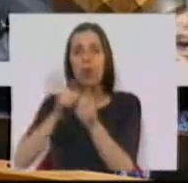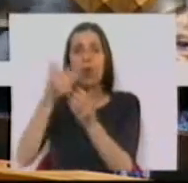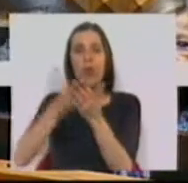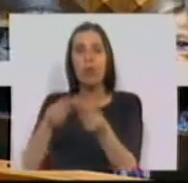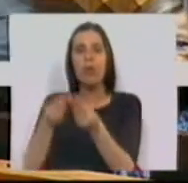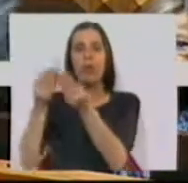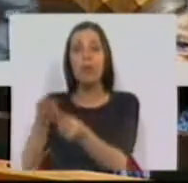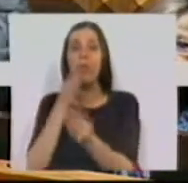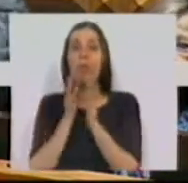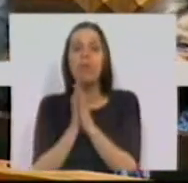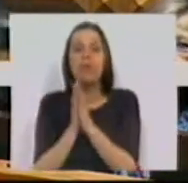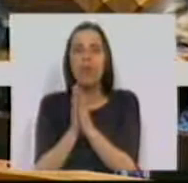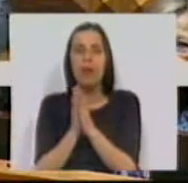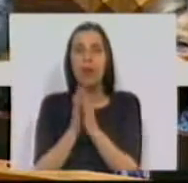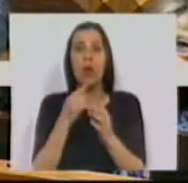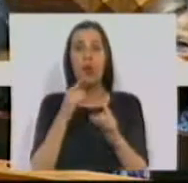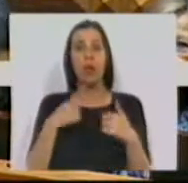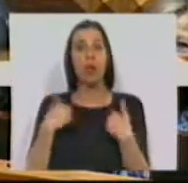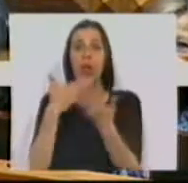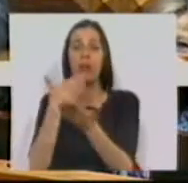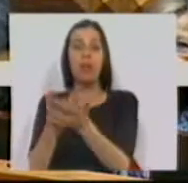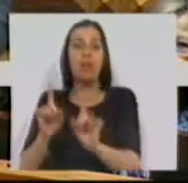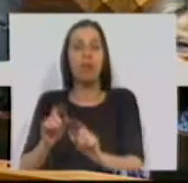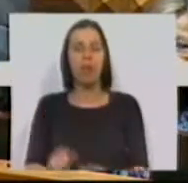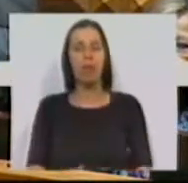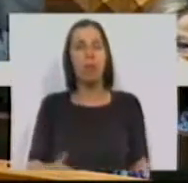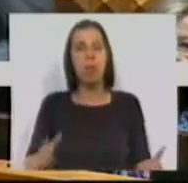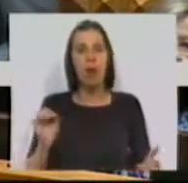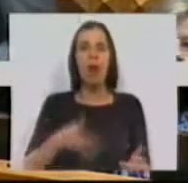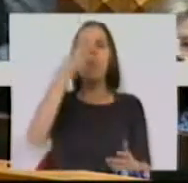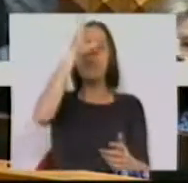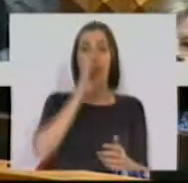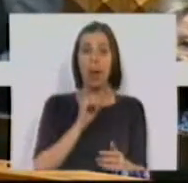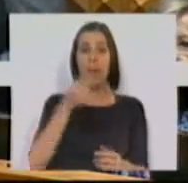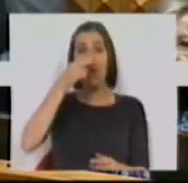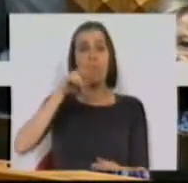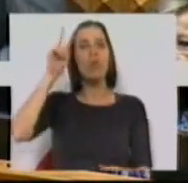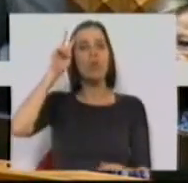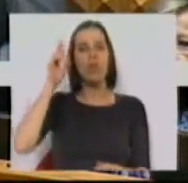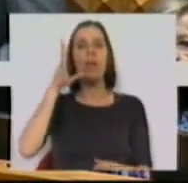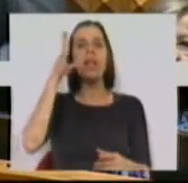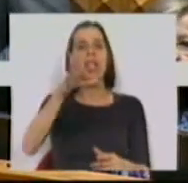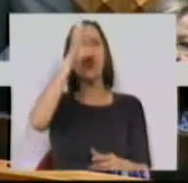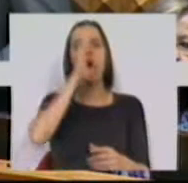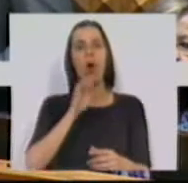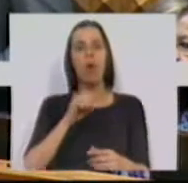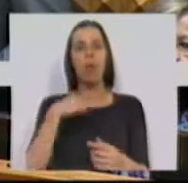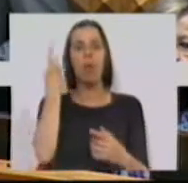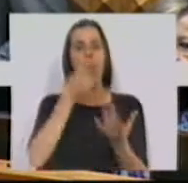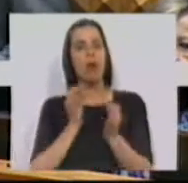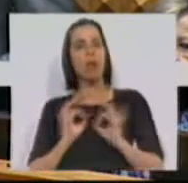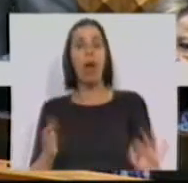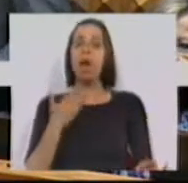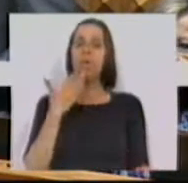documento, mas disse-lhe, por favor, não diga que fui eu que vos dei, até um Primeiro-Ministro que desde Moçambique diz aos Ministros, com ar soleno,